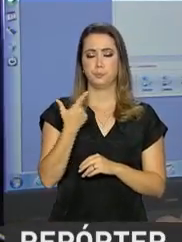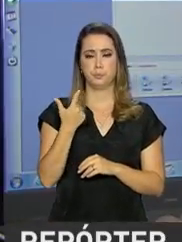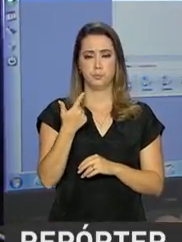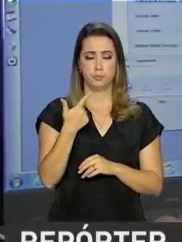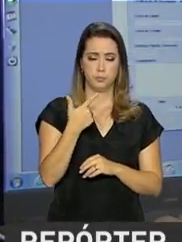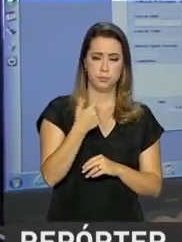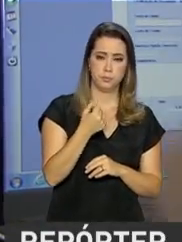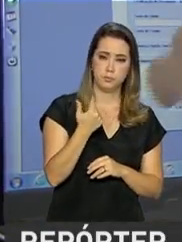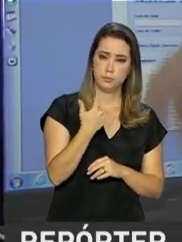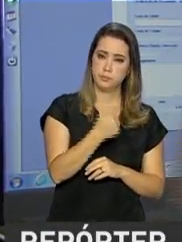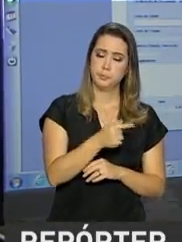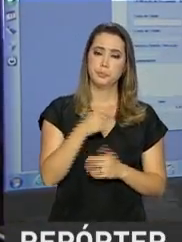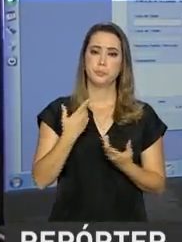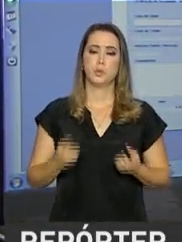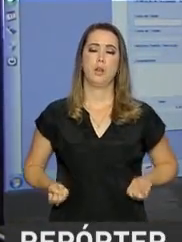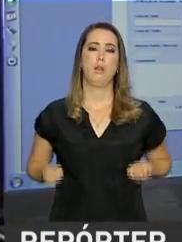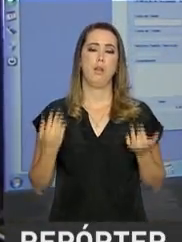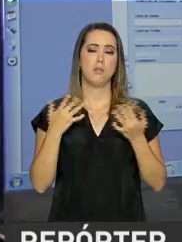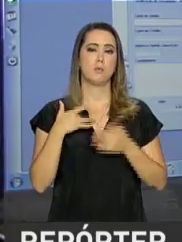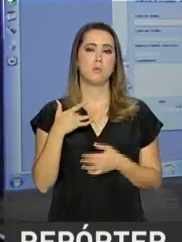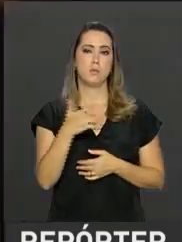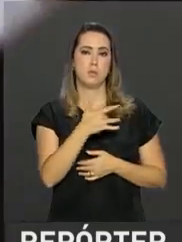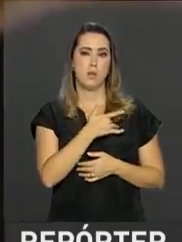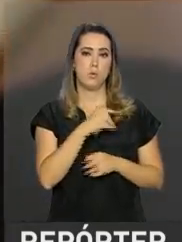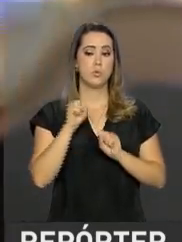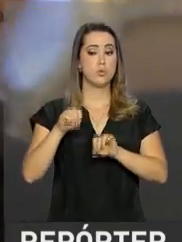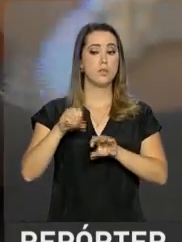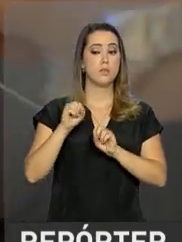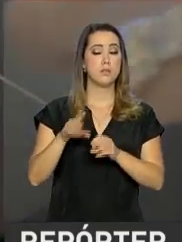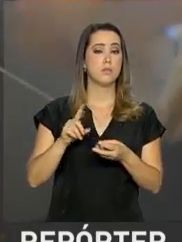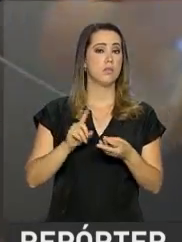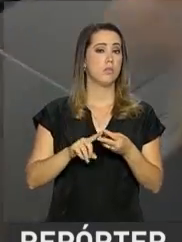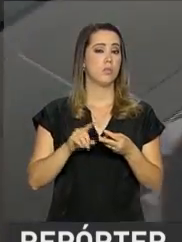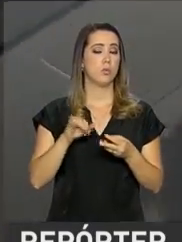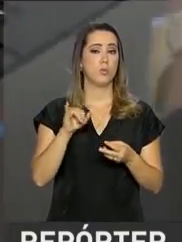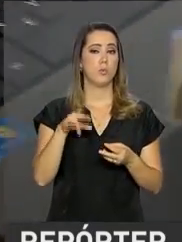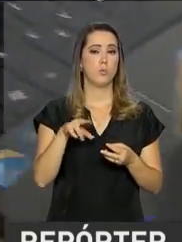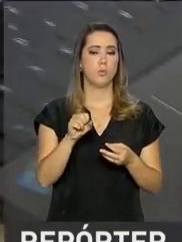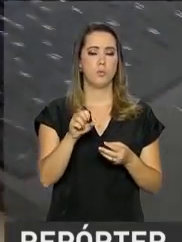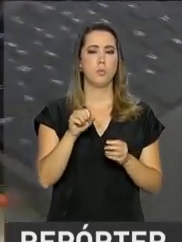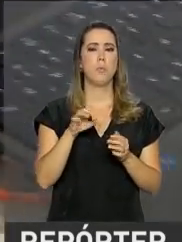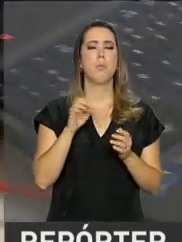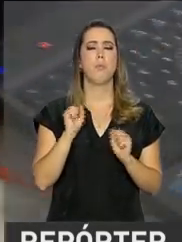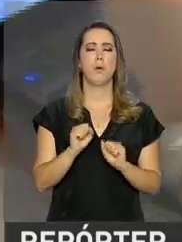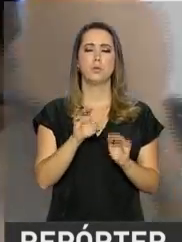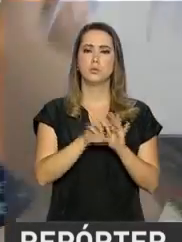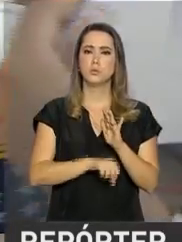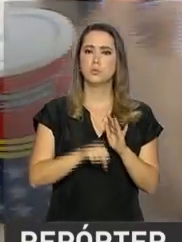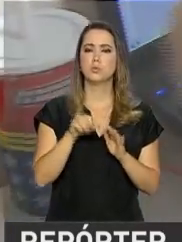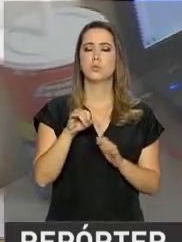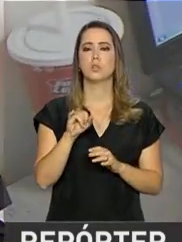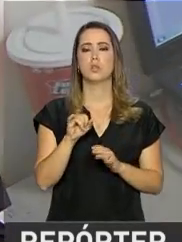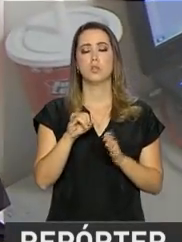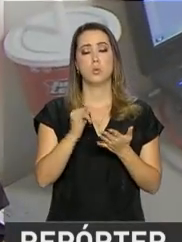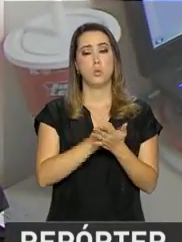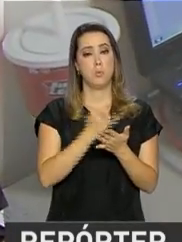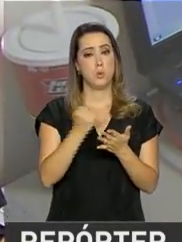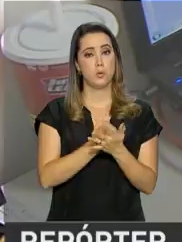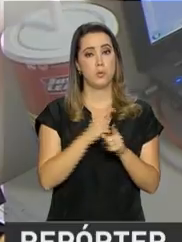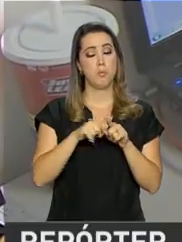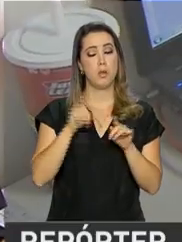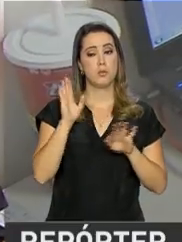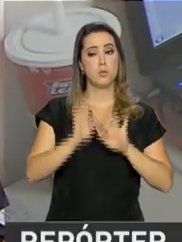Gastos com saúde, educação e previdência privada podem ser deduzidos do imposto devido, mas é preciso tomar